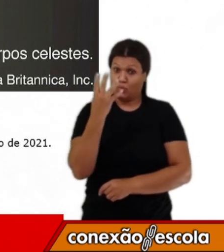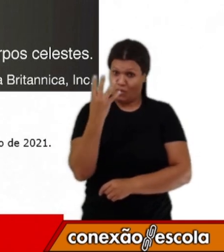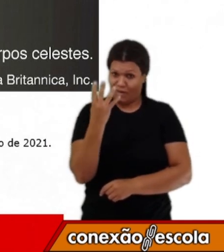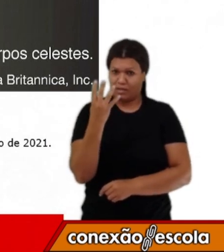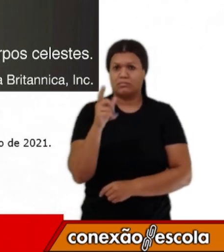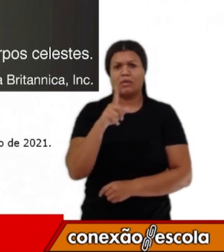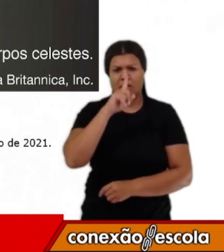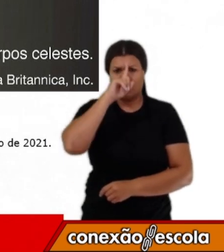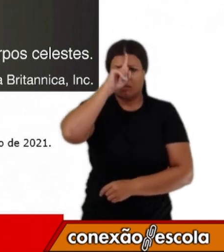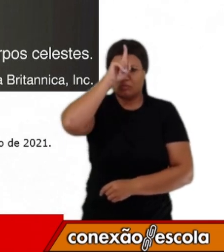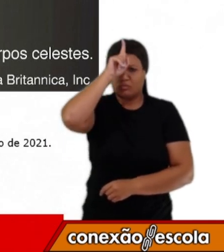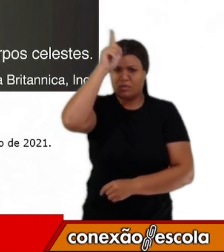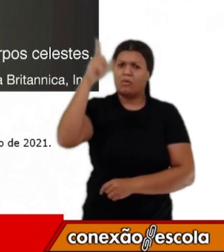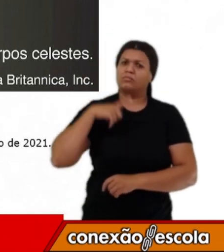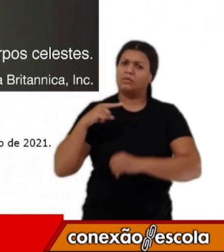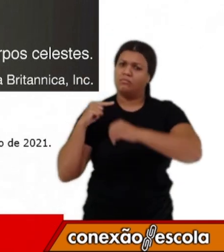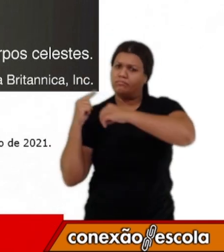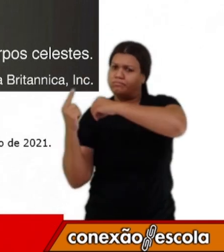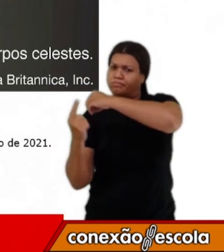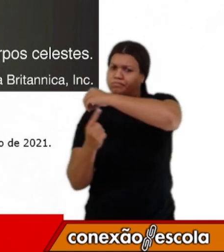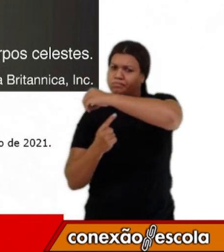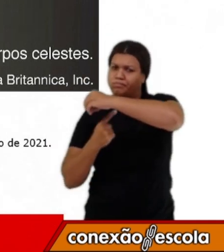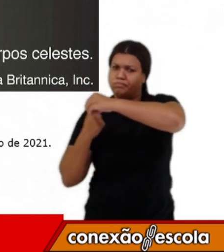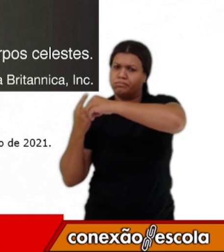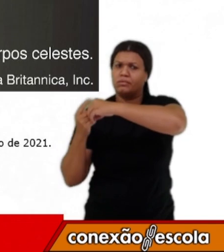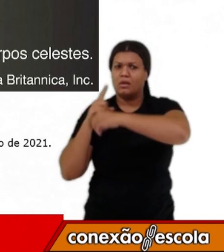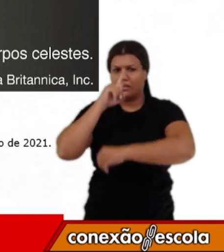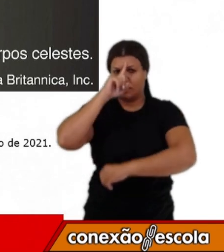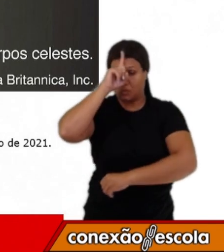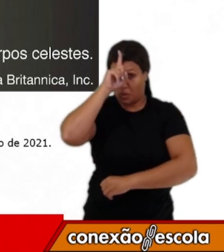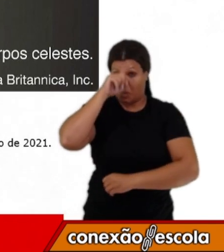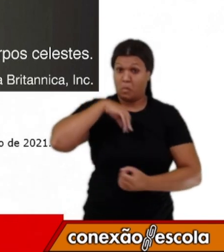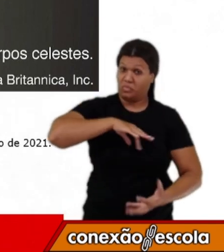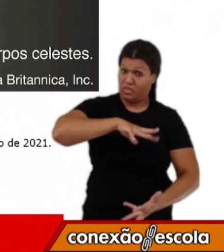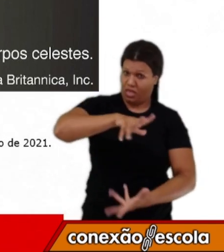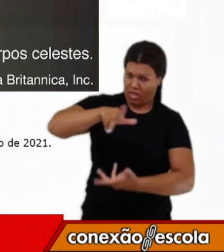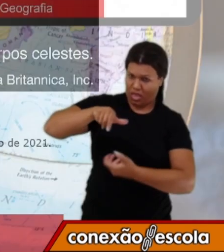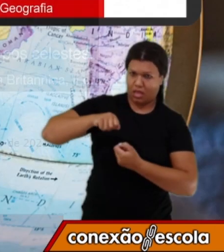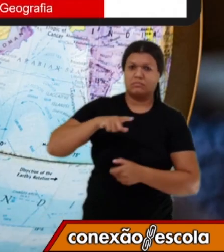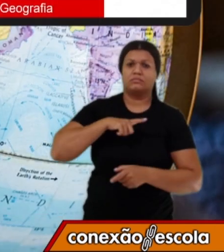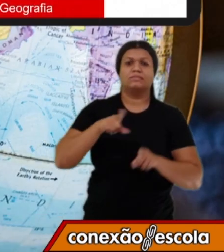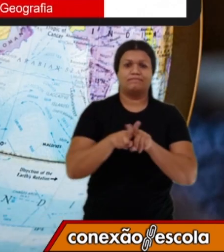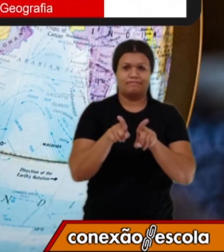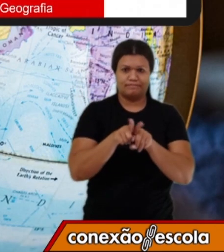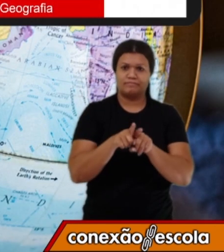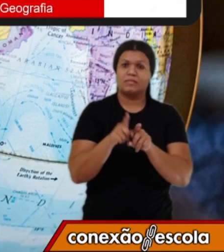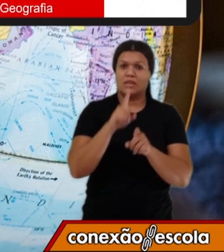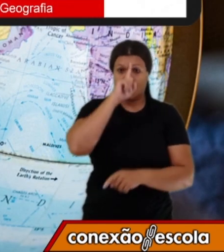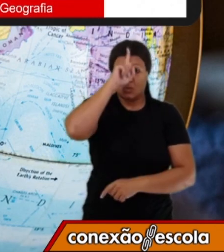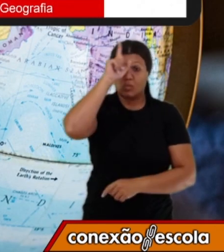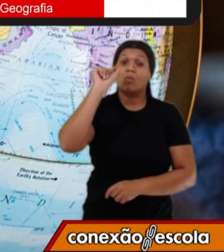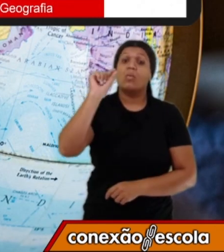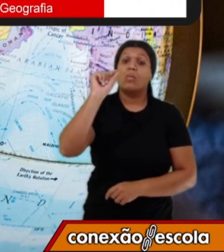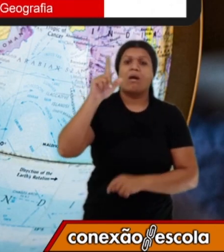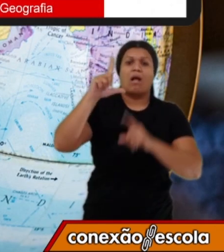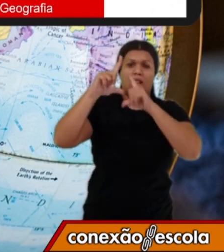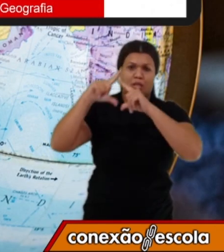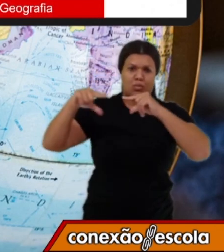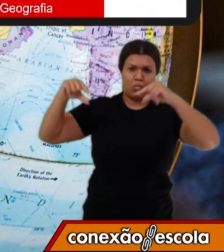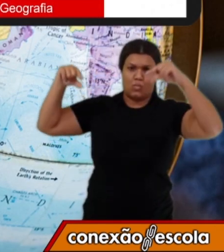também tem o seu satélite natural, a Lua. Bom, nós vamos falar agora sobre os